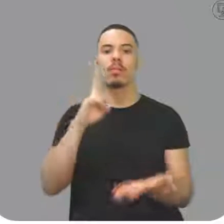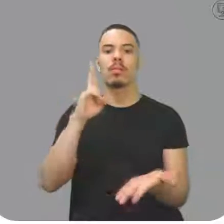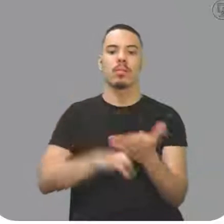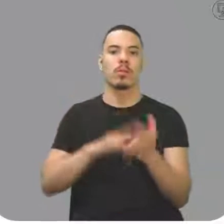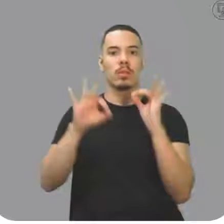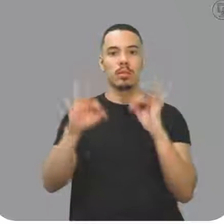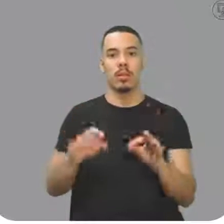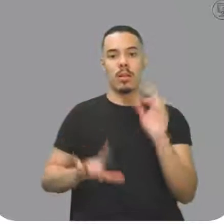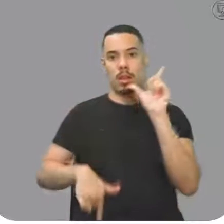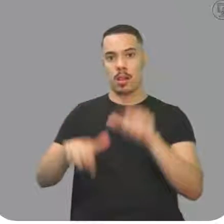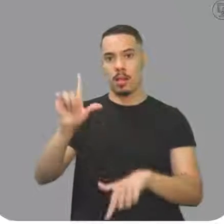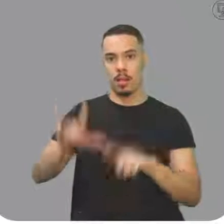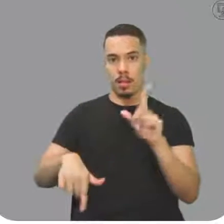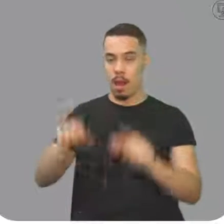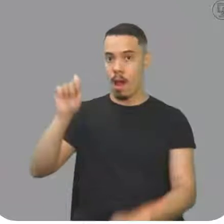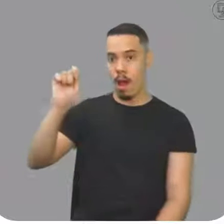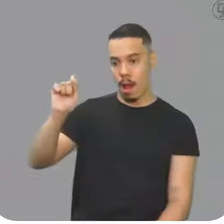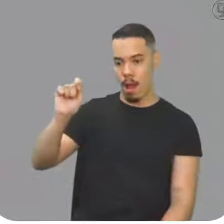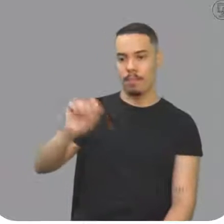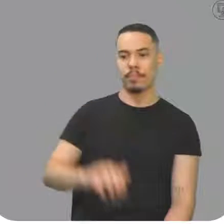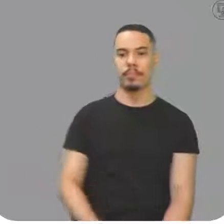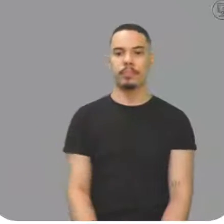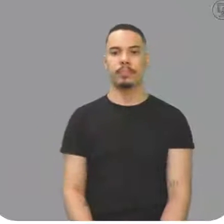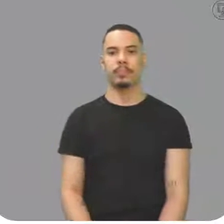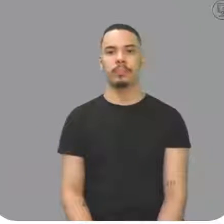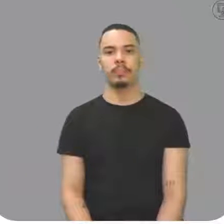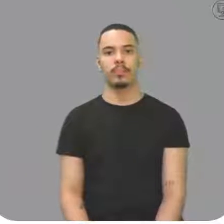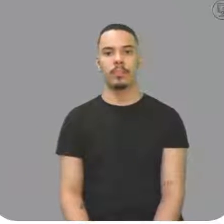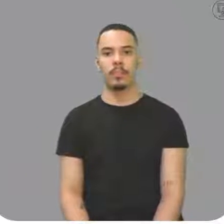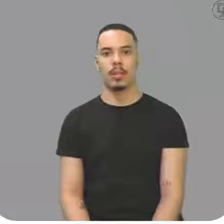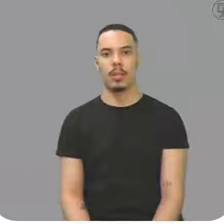Olha direitinho aí, os exercícios que vocês poderiam fazer.